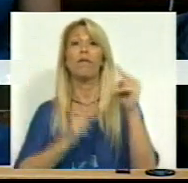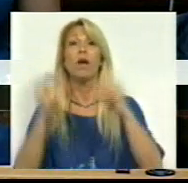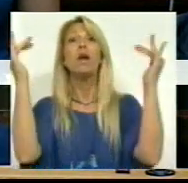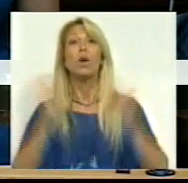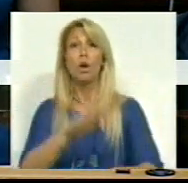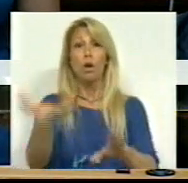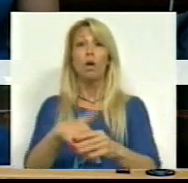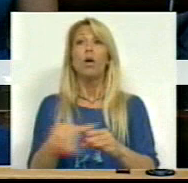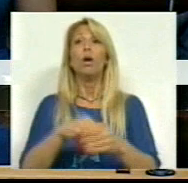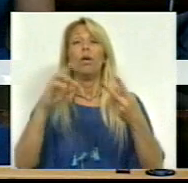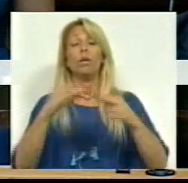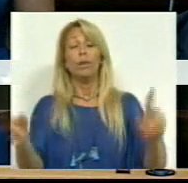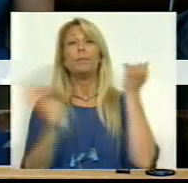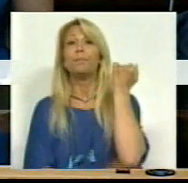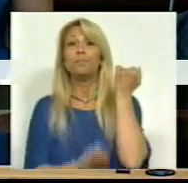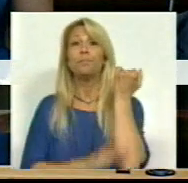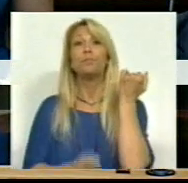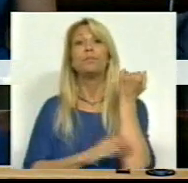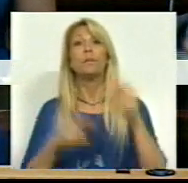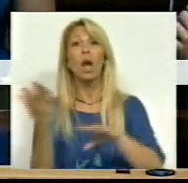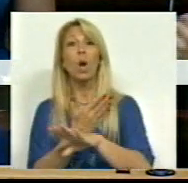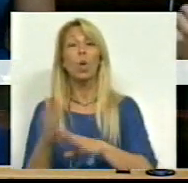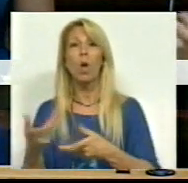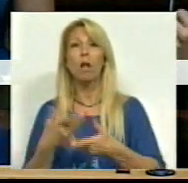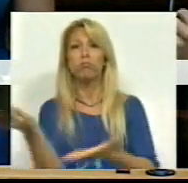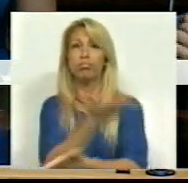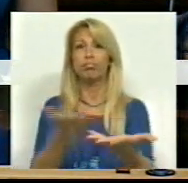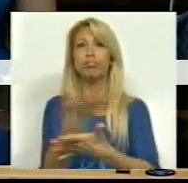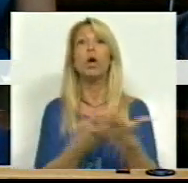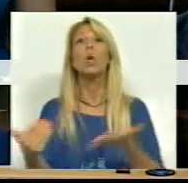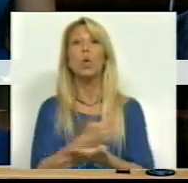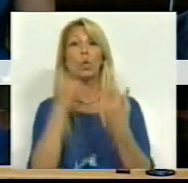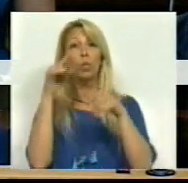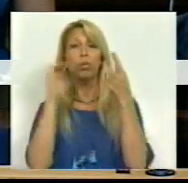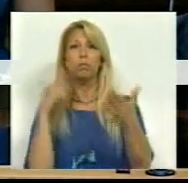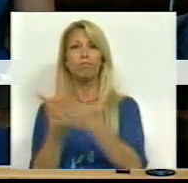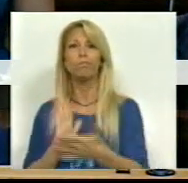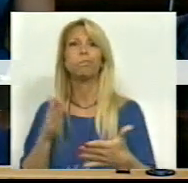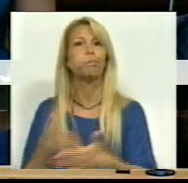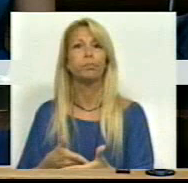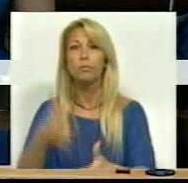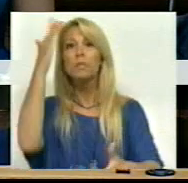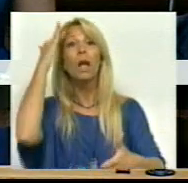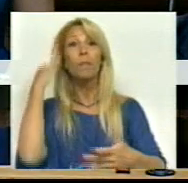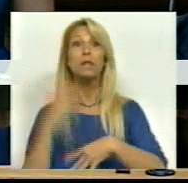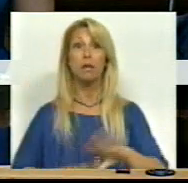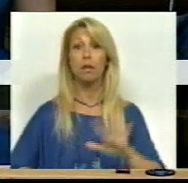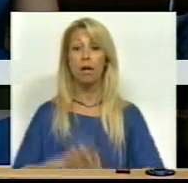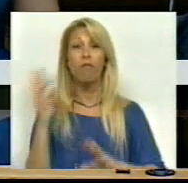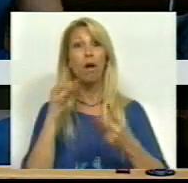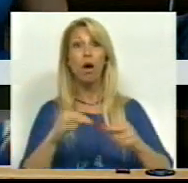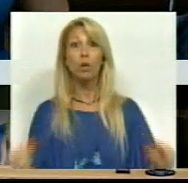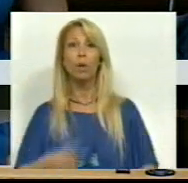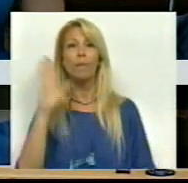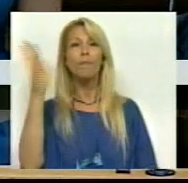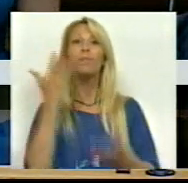dos municípios e freguesias na partilha de recursos públicos e criem entraves à capacidade realizadora das autarquias, nomeadamente